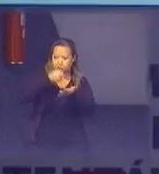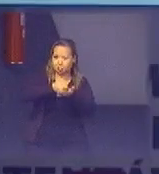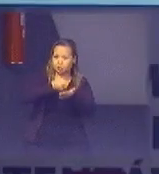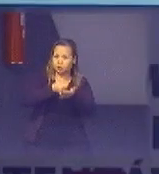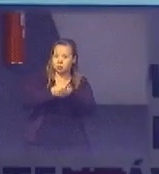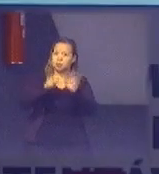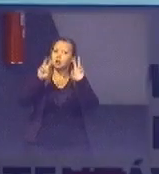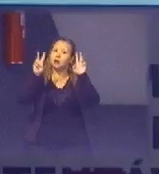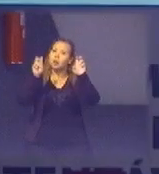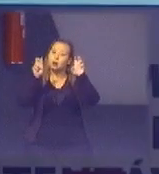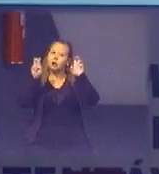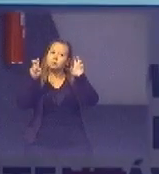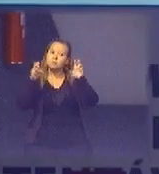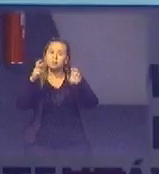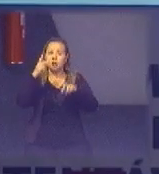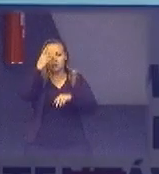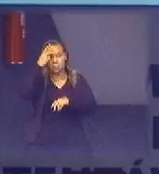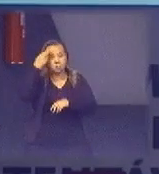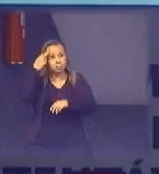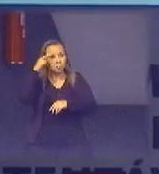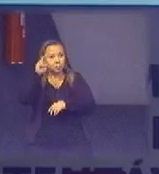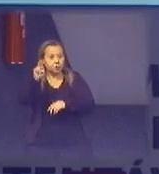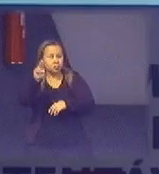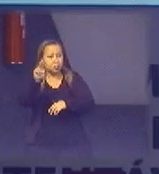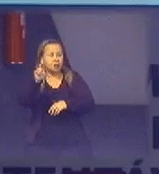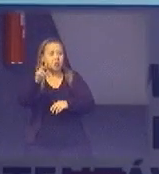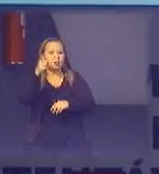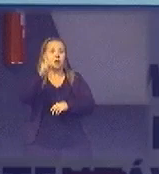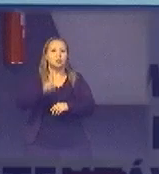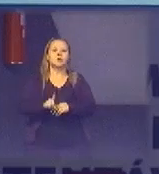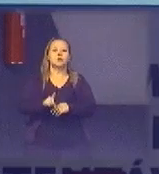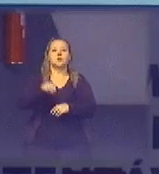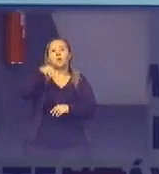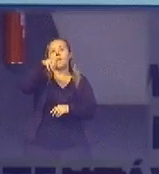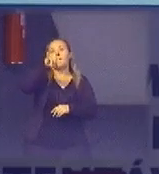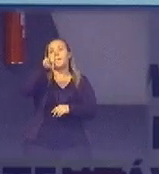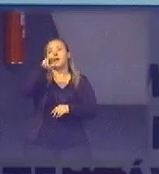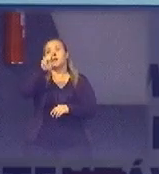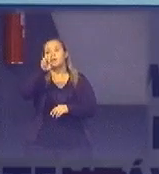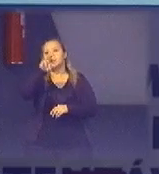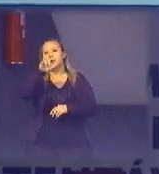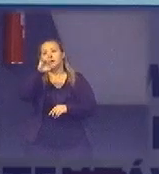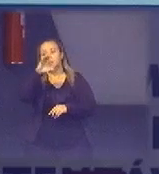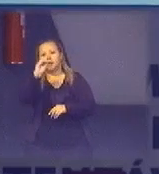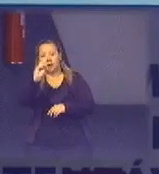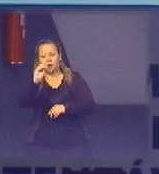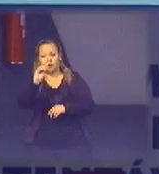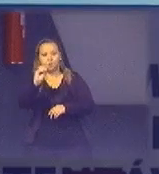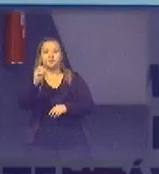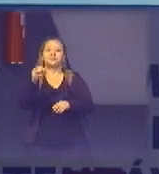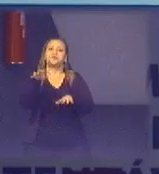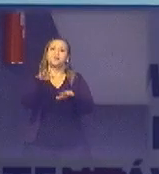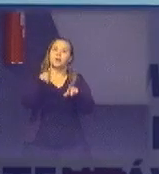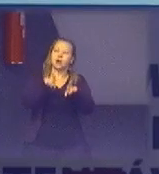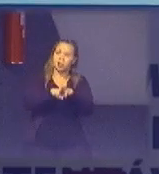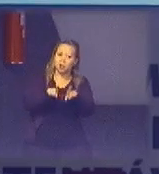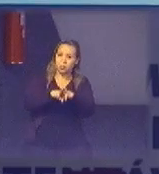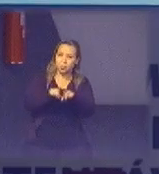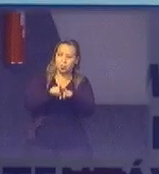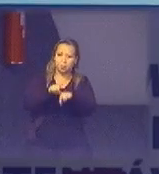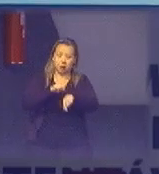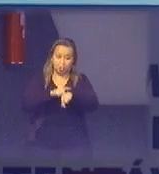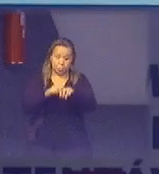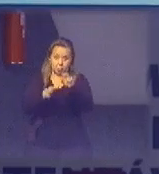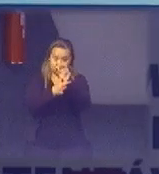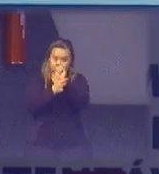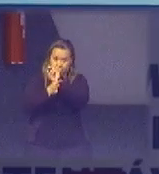titulares de direito de minerários pela legislação da ANM inclusive quanto a segurança